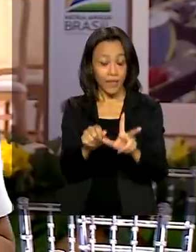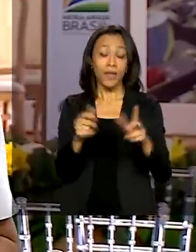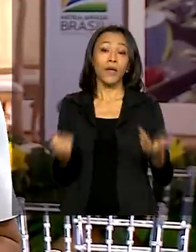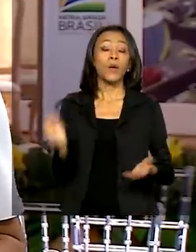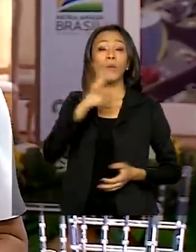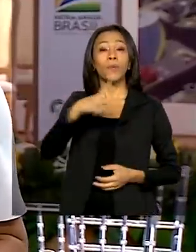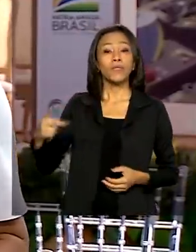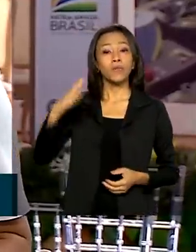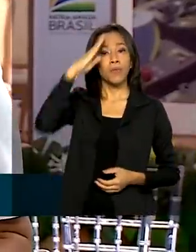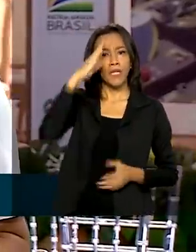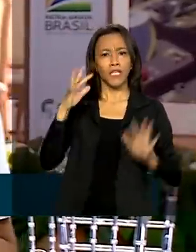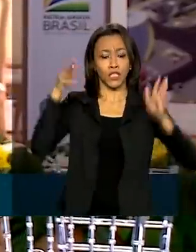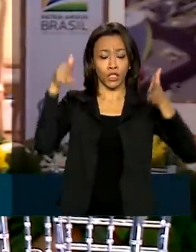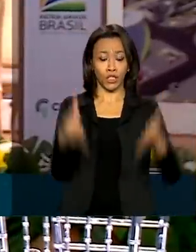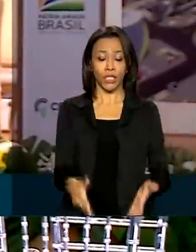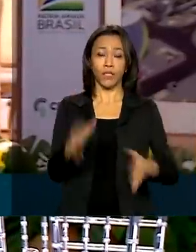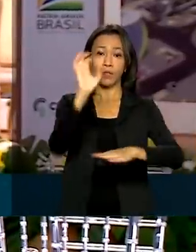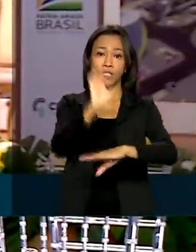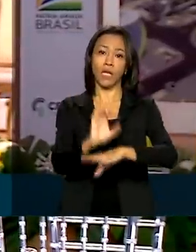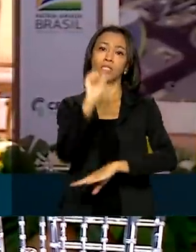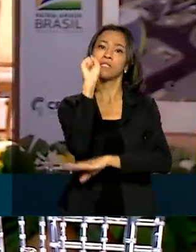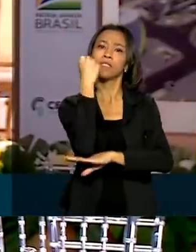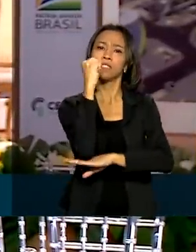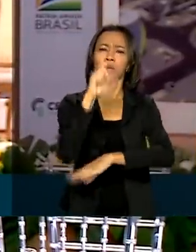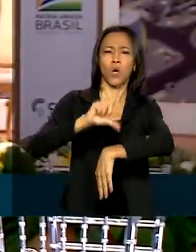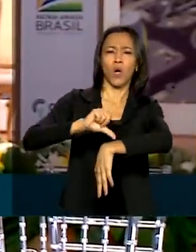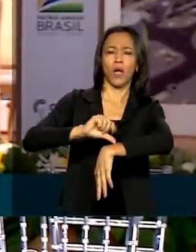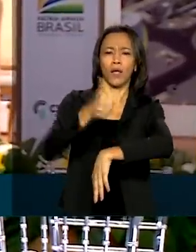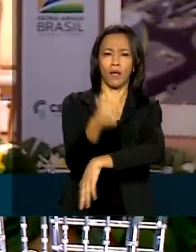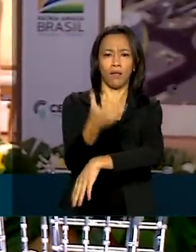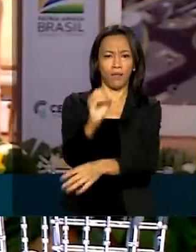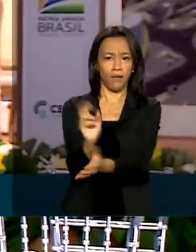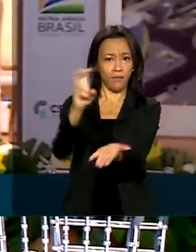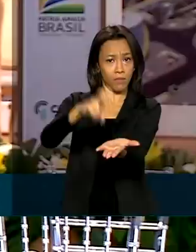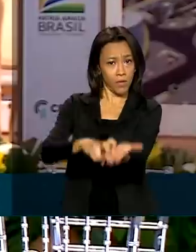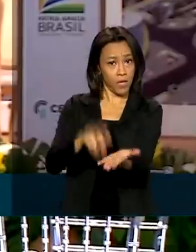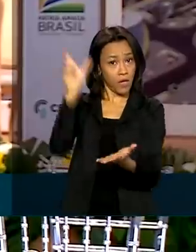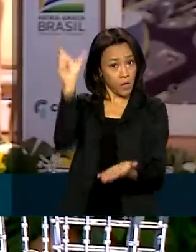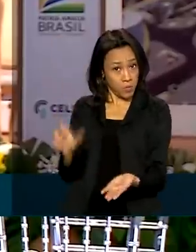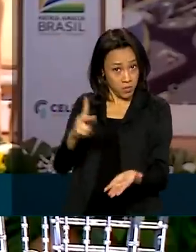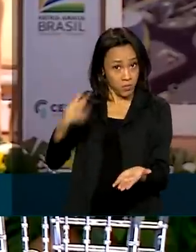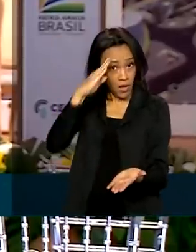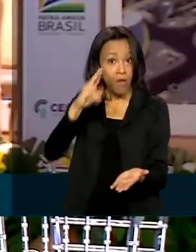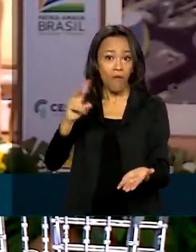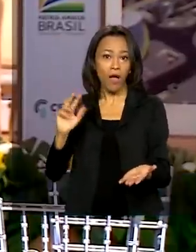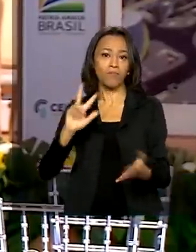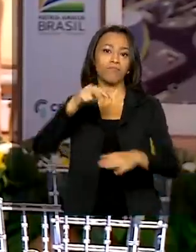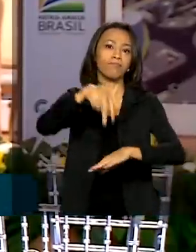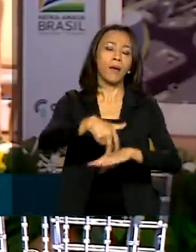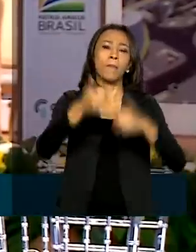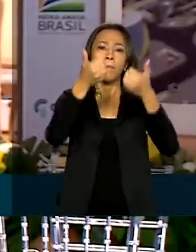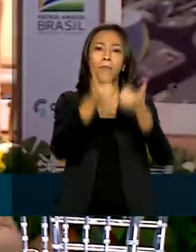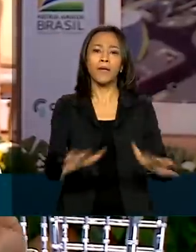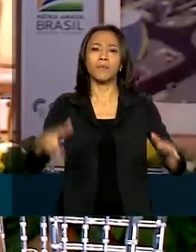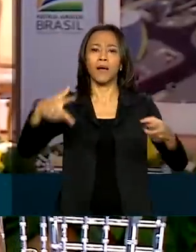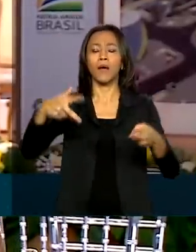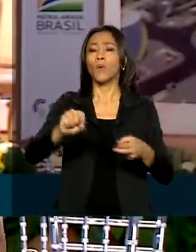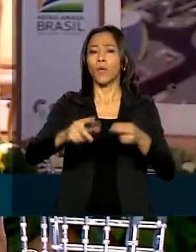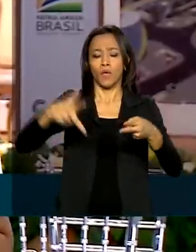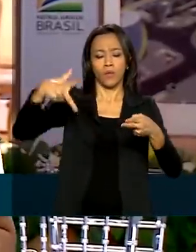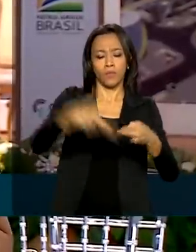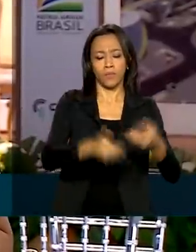chega a Sergipe por volta das 10 horas da manhã. Ele vai participar da inauguração da usina Porto de